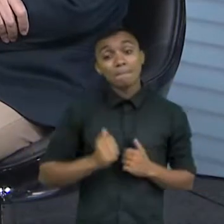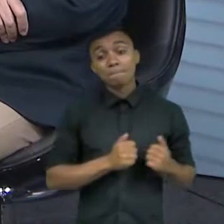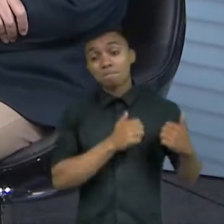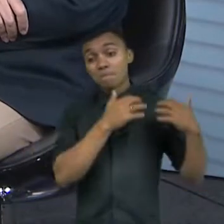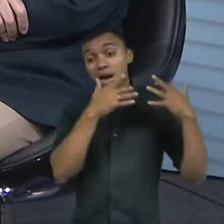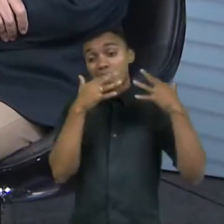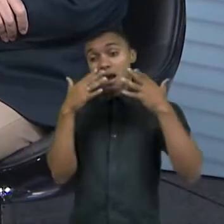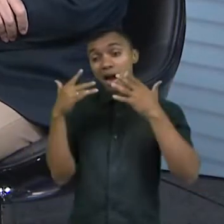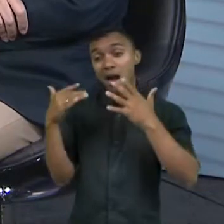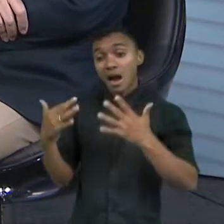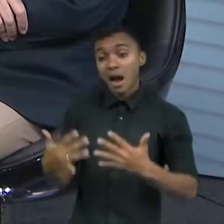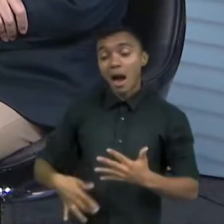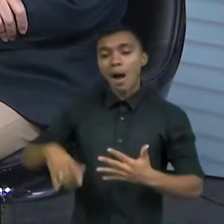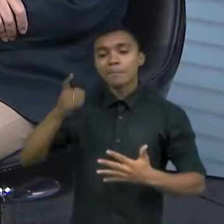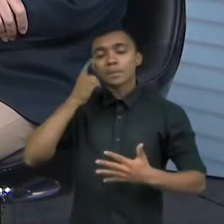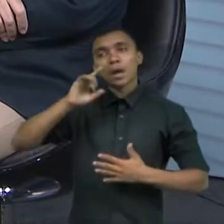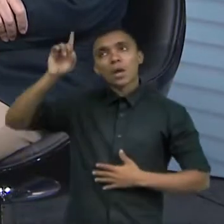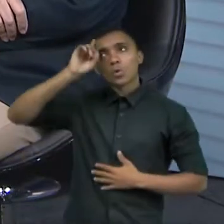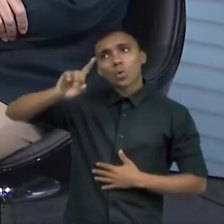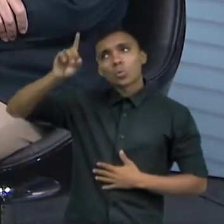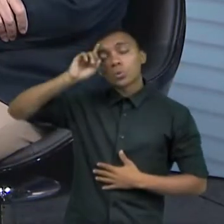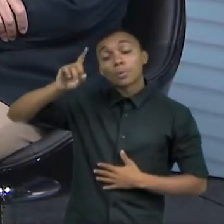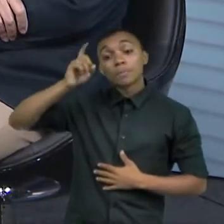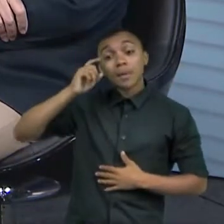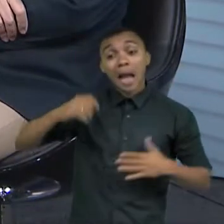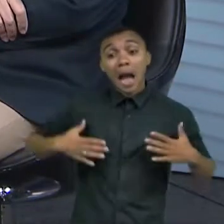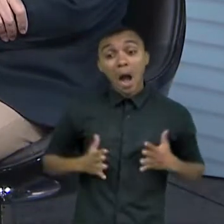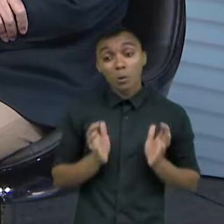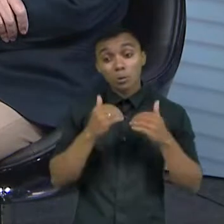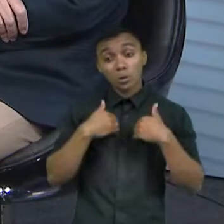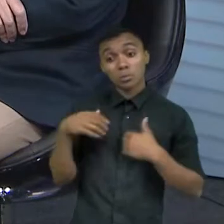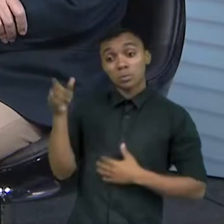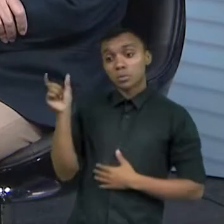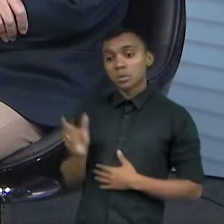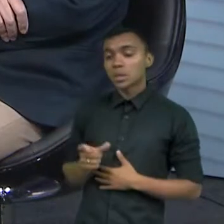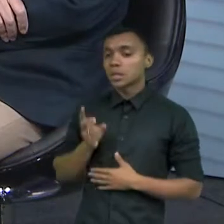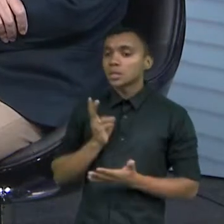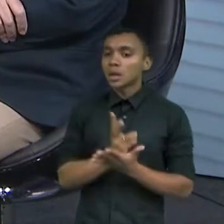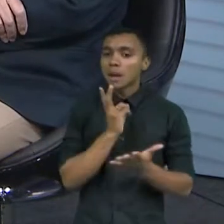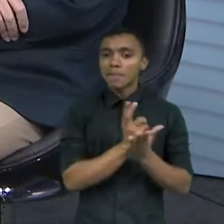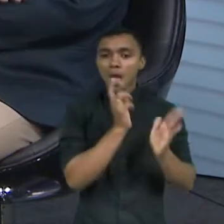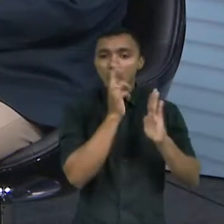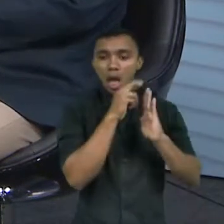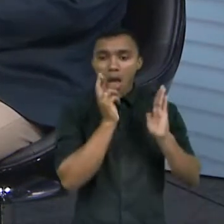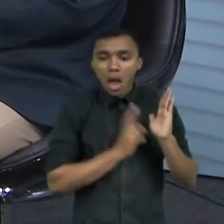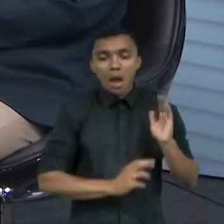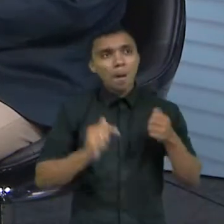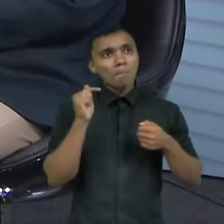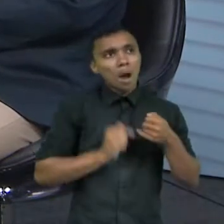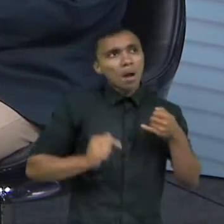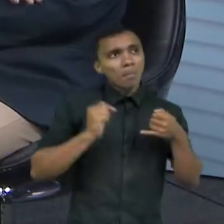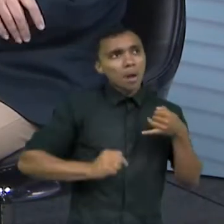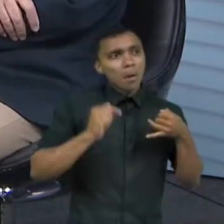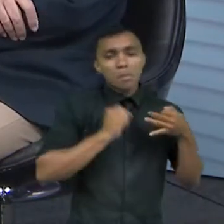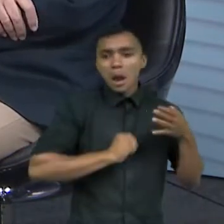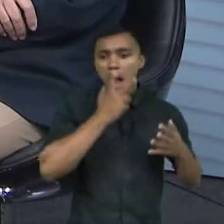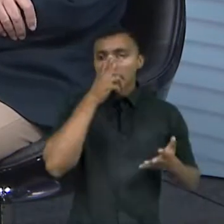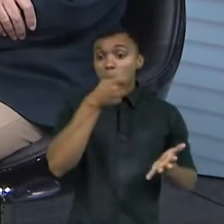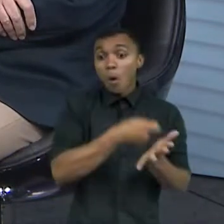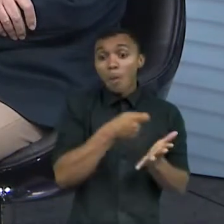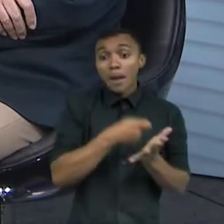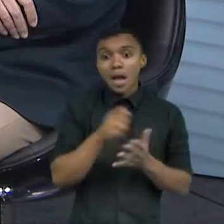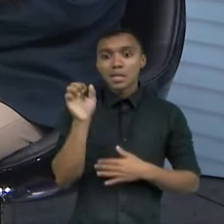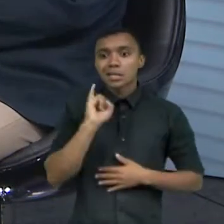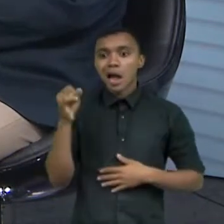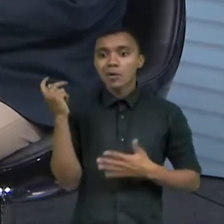essa essa rotina o autista ele é muito metódico ele é muito rigoroso então se você coloca